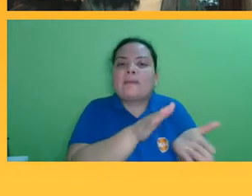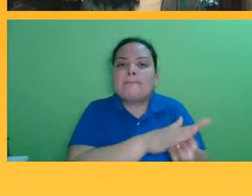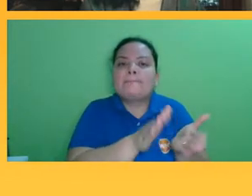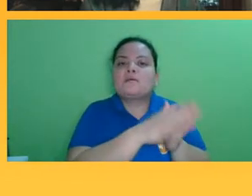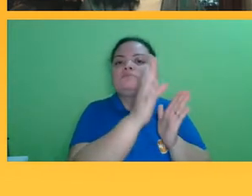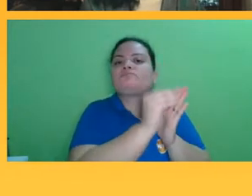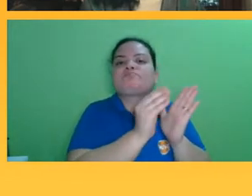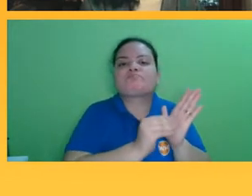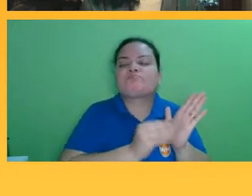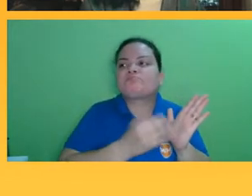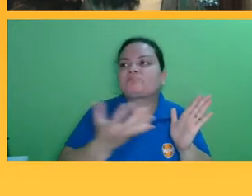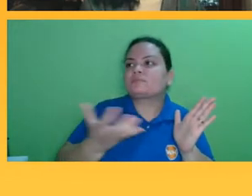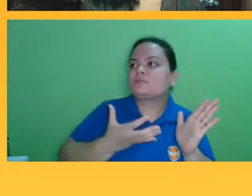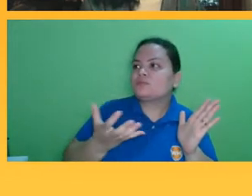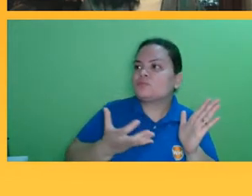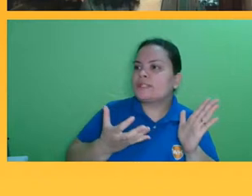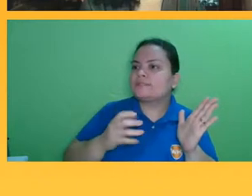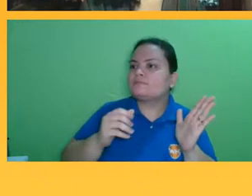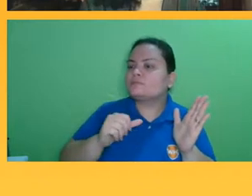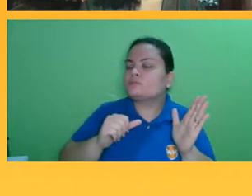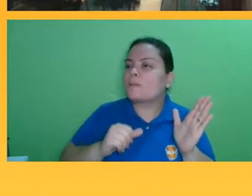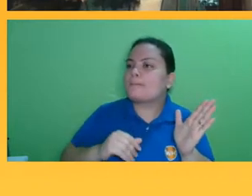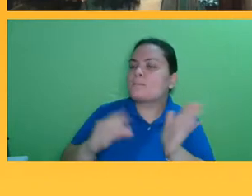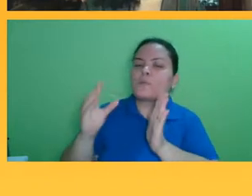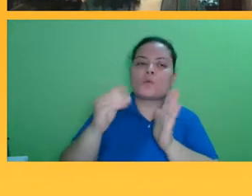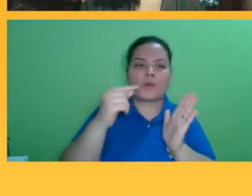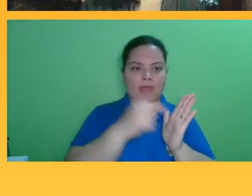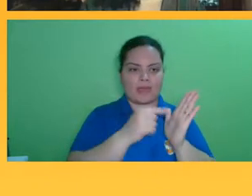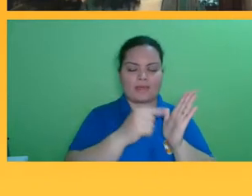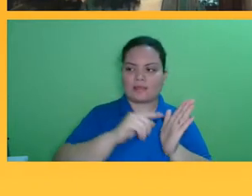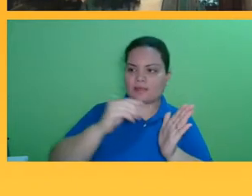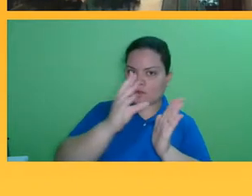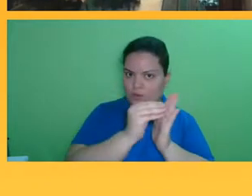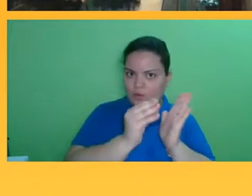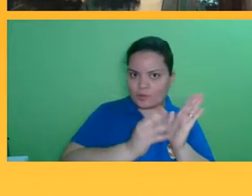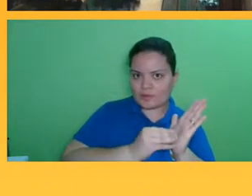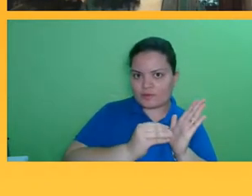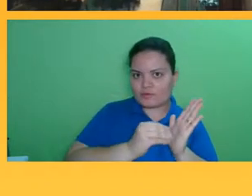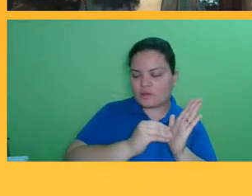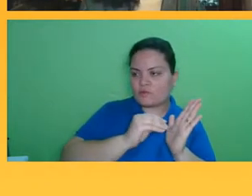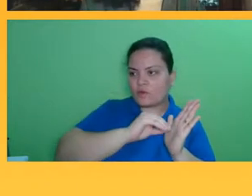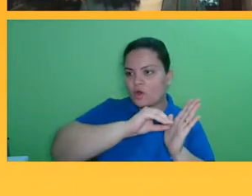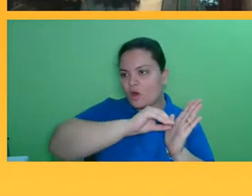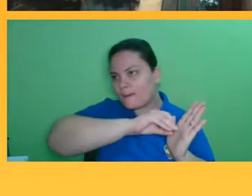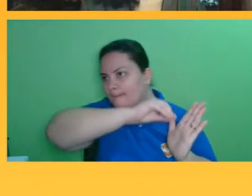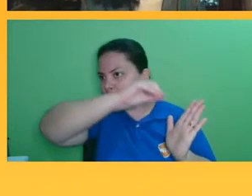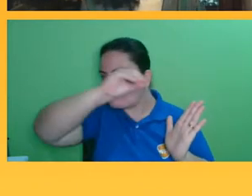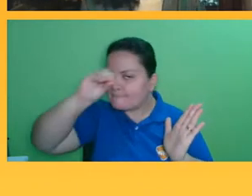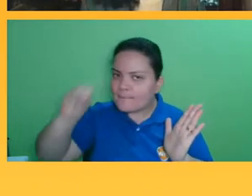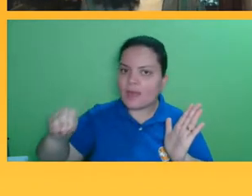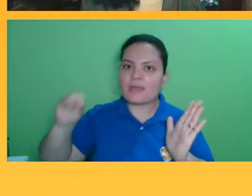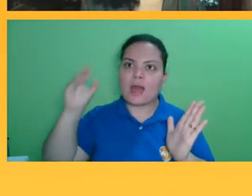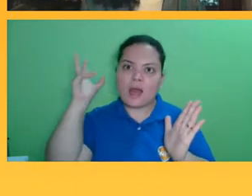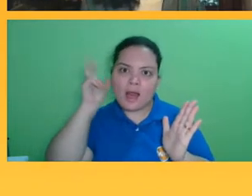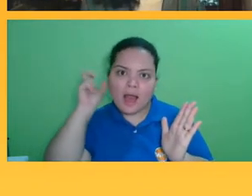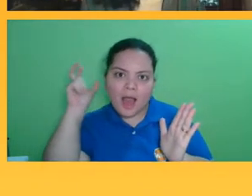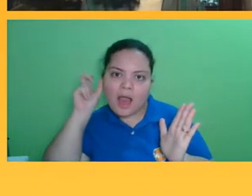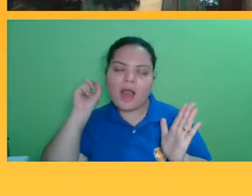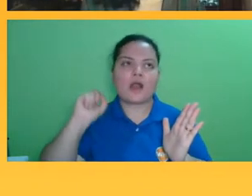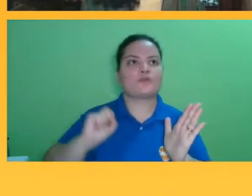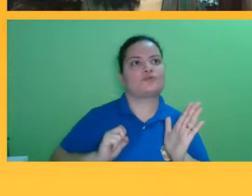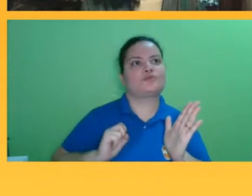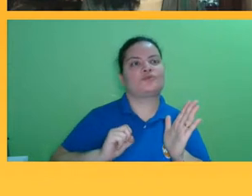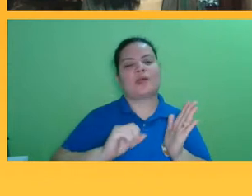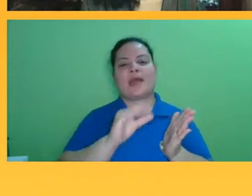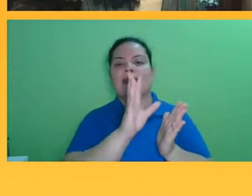aí eu vou para o audiobook com um conteúdo adicional que vai complementar aquilo aí o digital tem de repente um